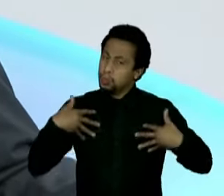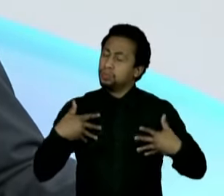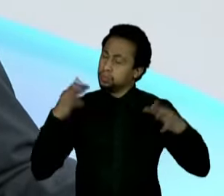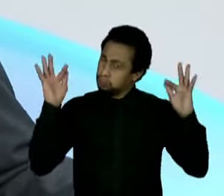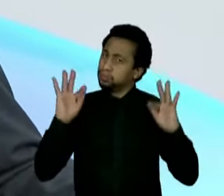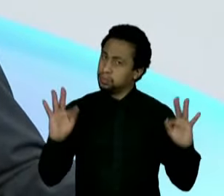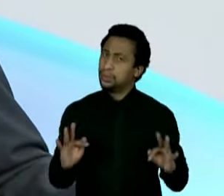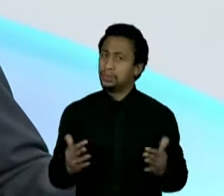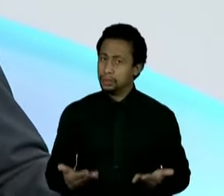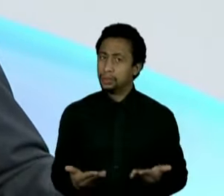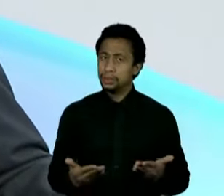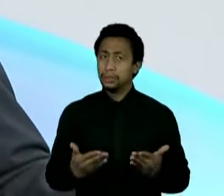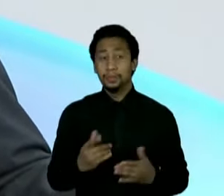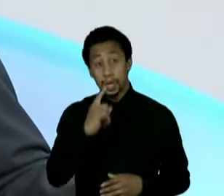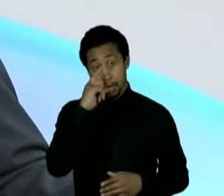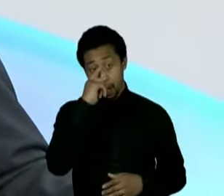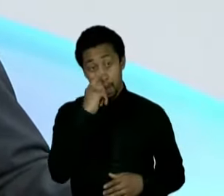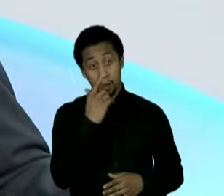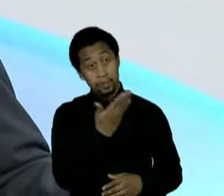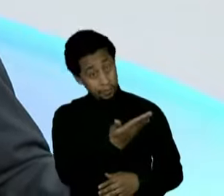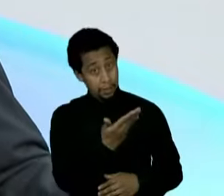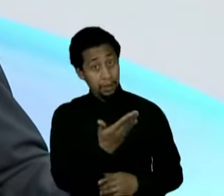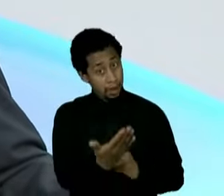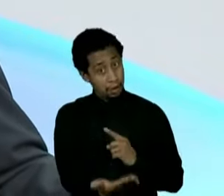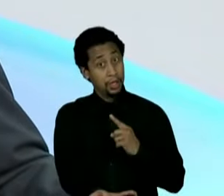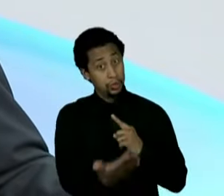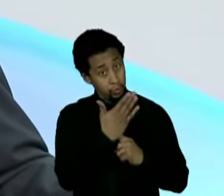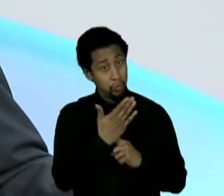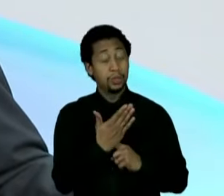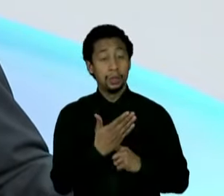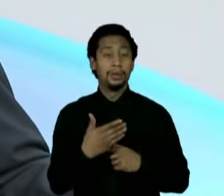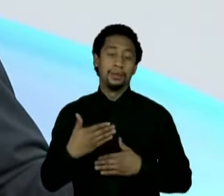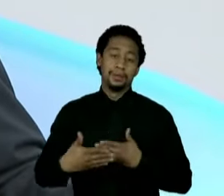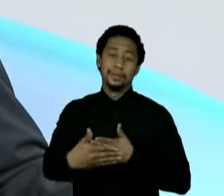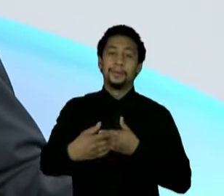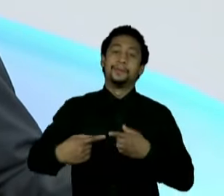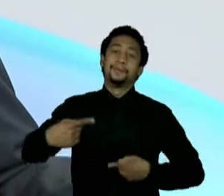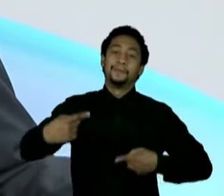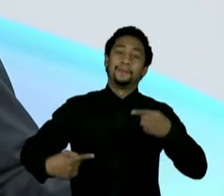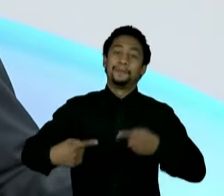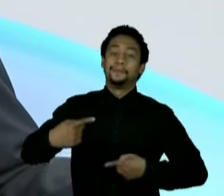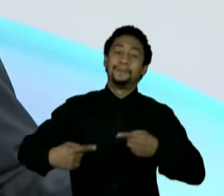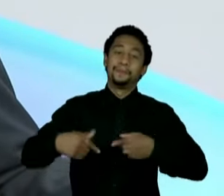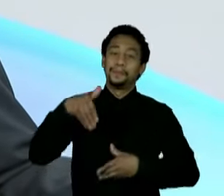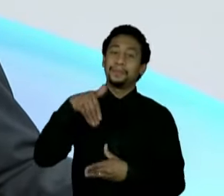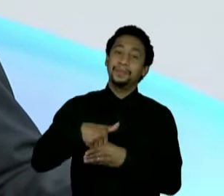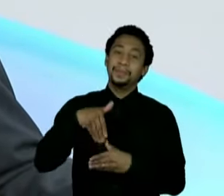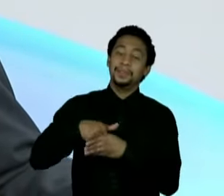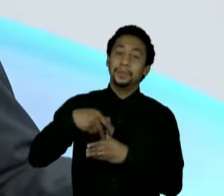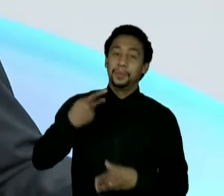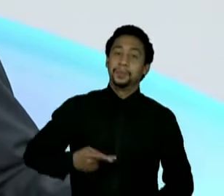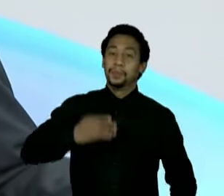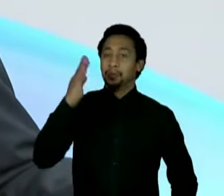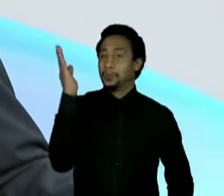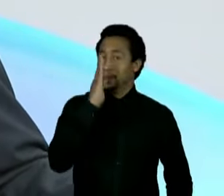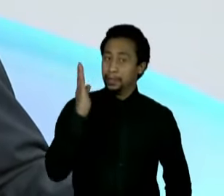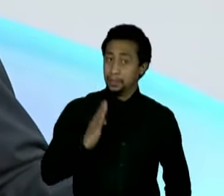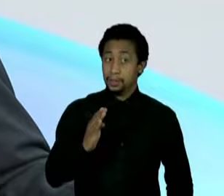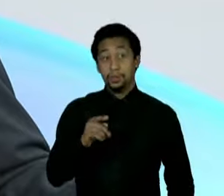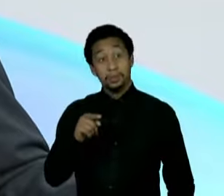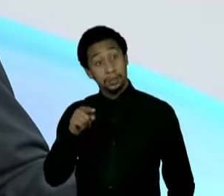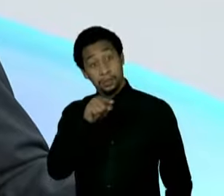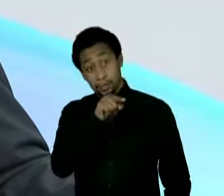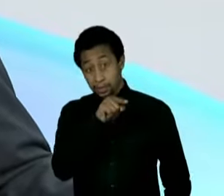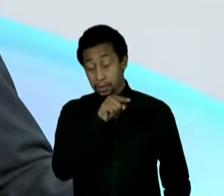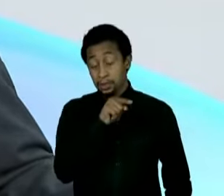feliz com isso, porque acho que o Alckmin é uma pessoa que ajuda bastante nesse processo eleitoral nacional. E acho que, se de alguma forma ele puder